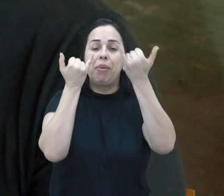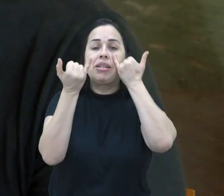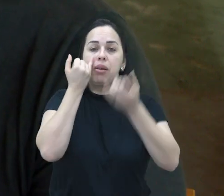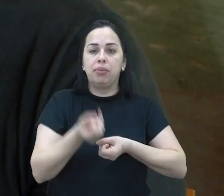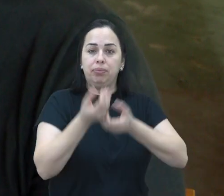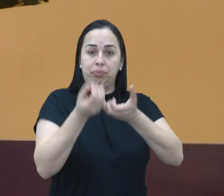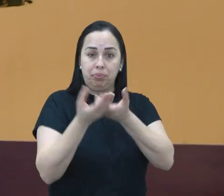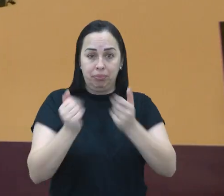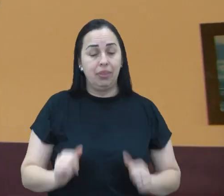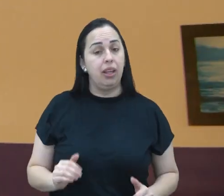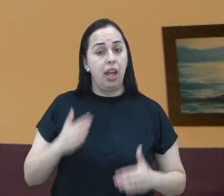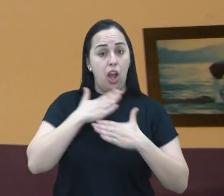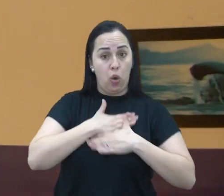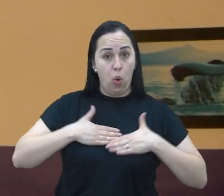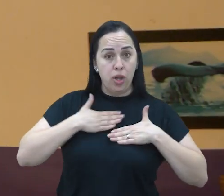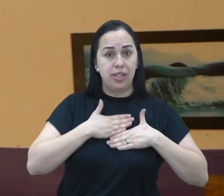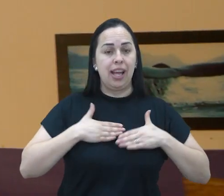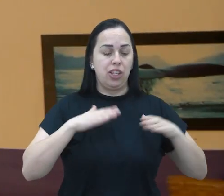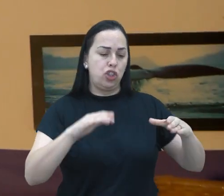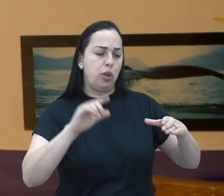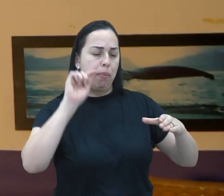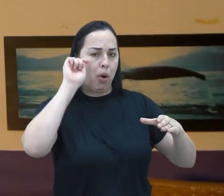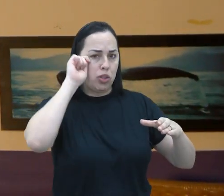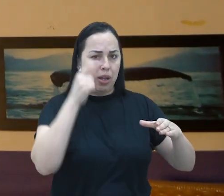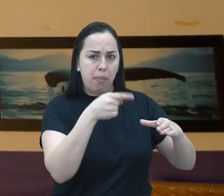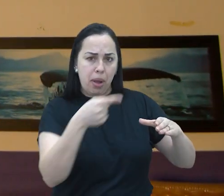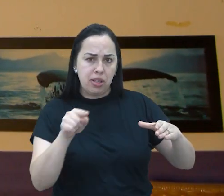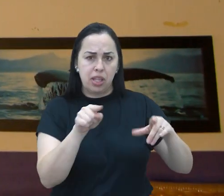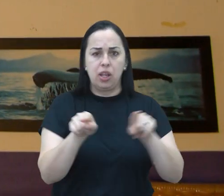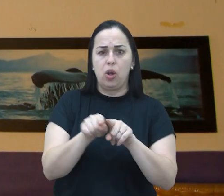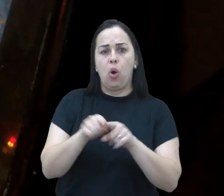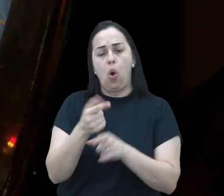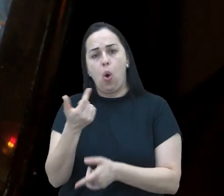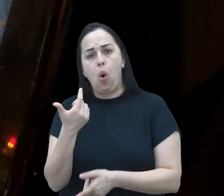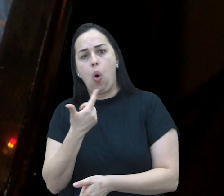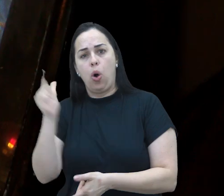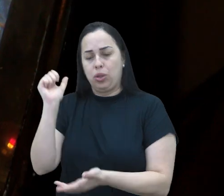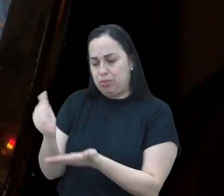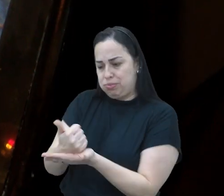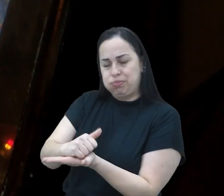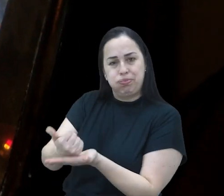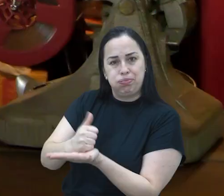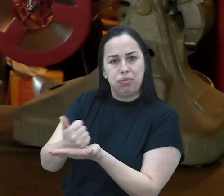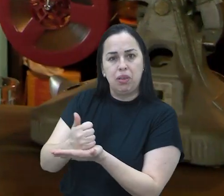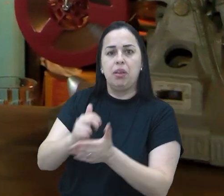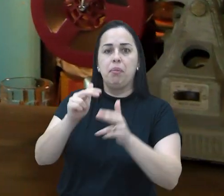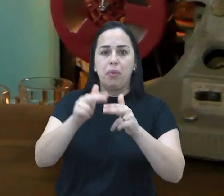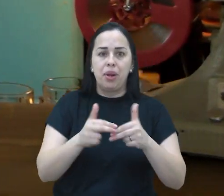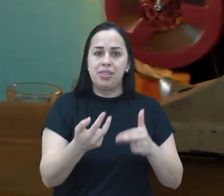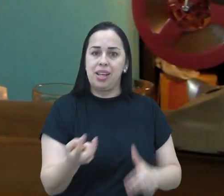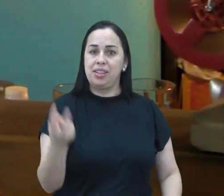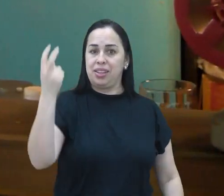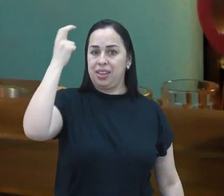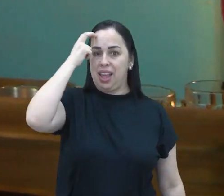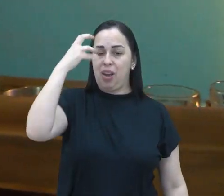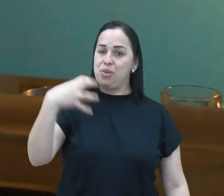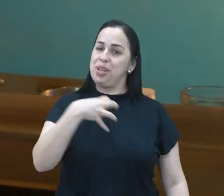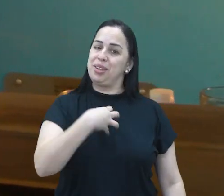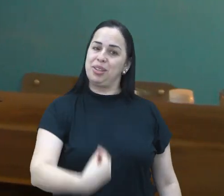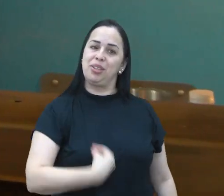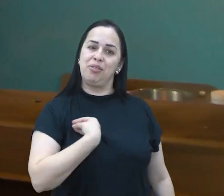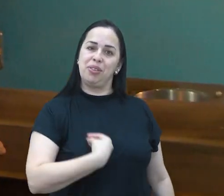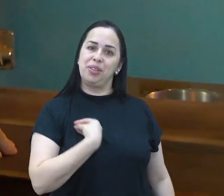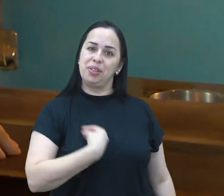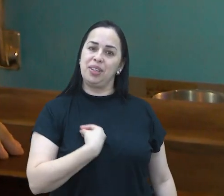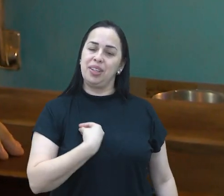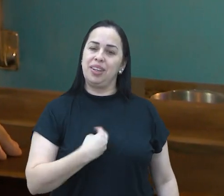informação para as pessoas. Mais do que gostar de discos, objetos ou outros artigos mais antigos, a cultura vintage é um estilo de